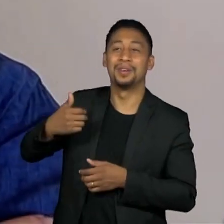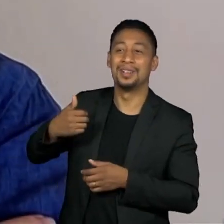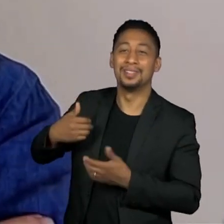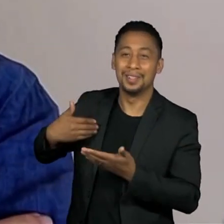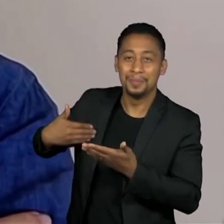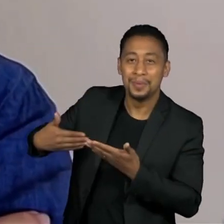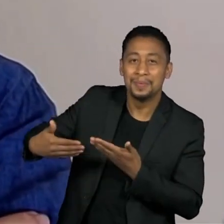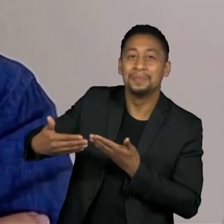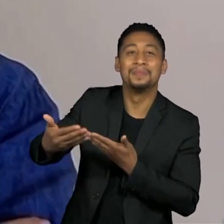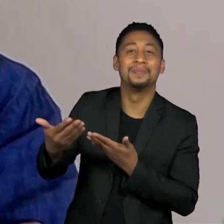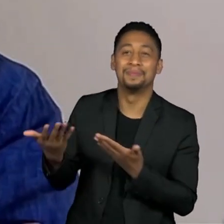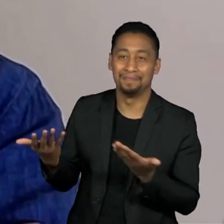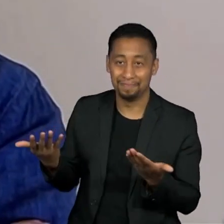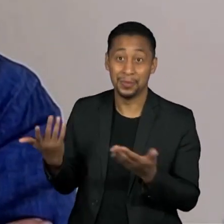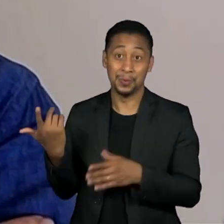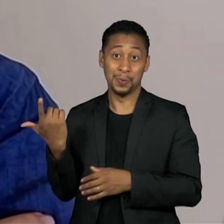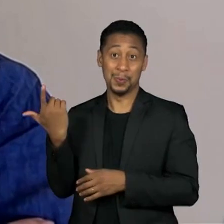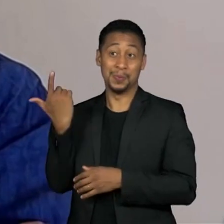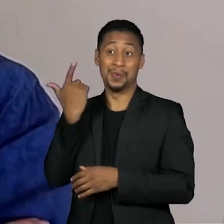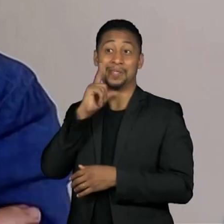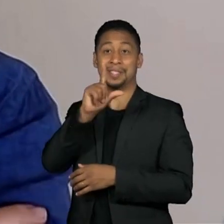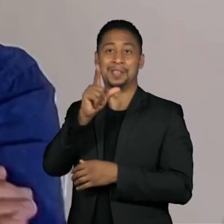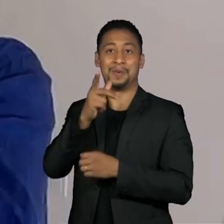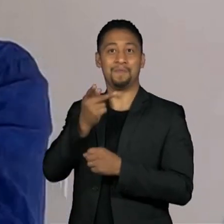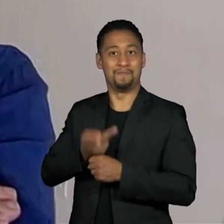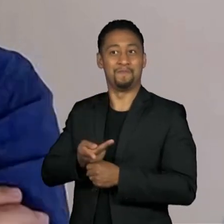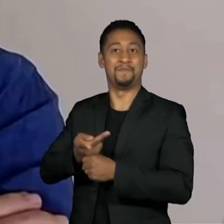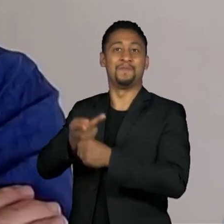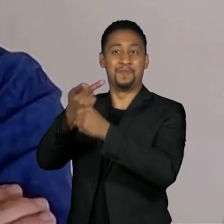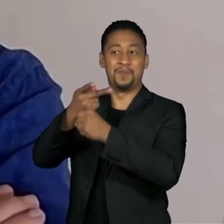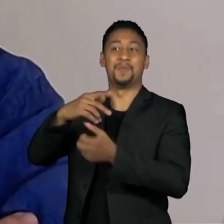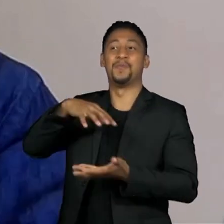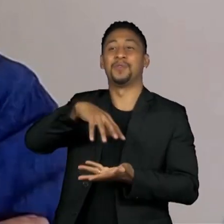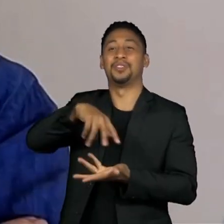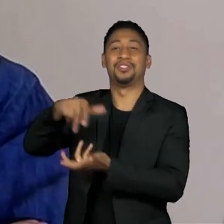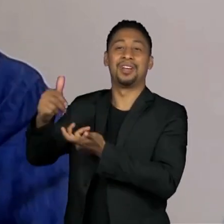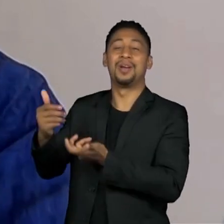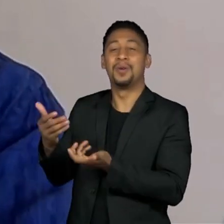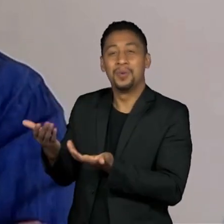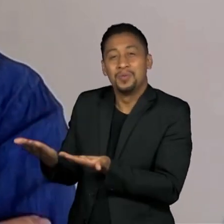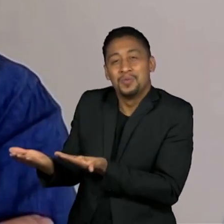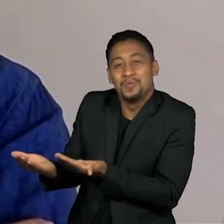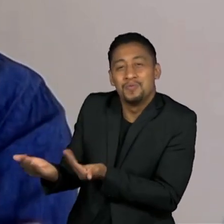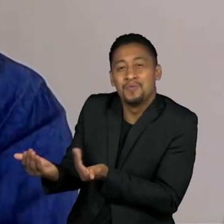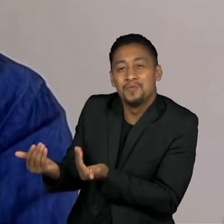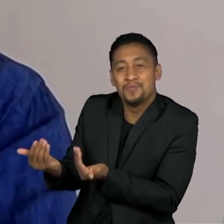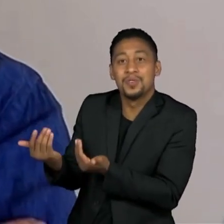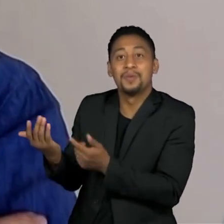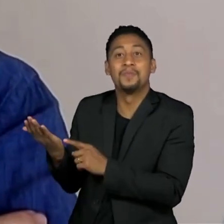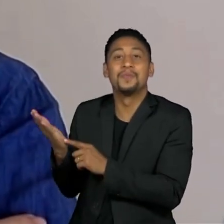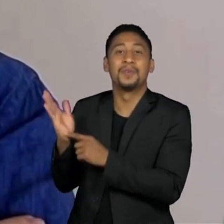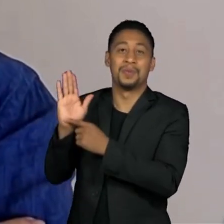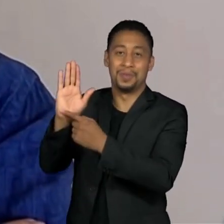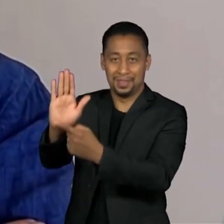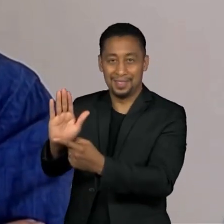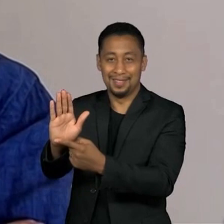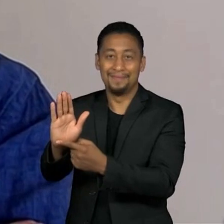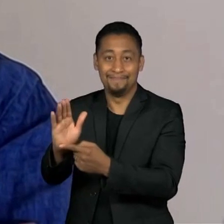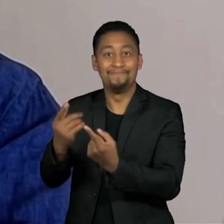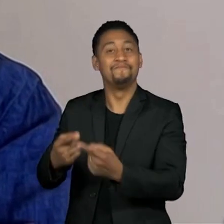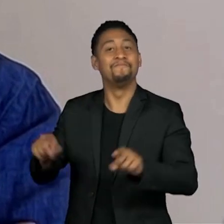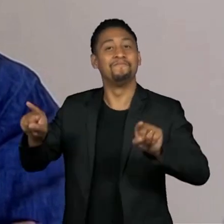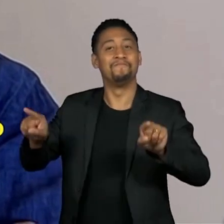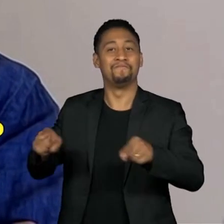Este pode ser o terceiro Oscar. Então, Peter Lanzani, que é esse jovem que faz de mim na película, se inventou uma versão de